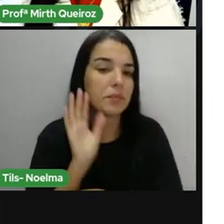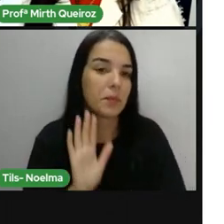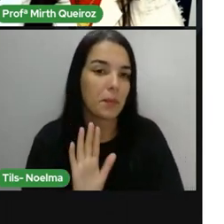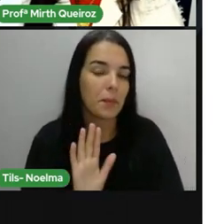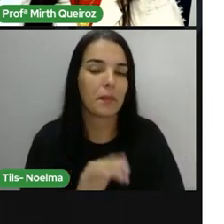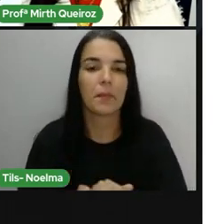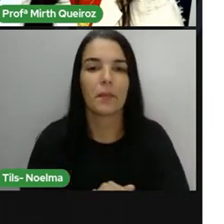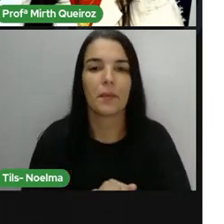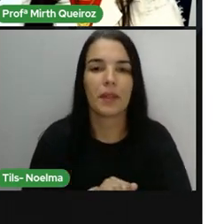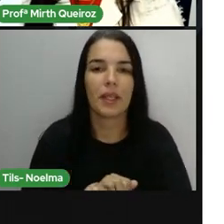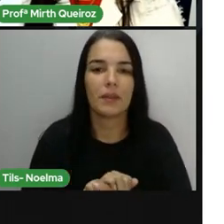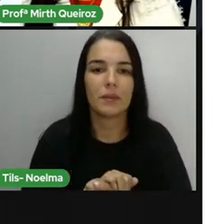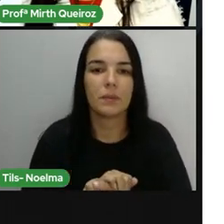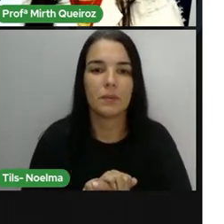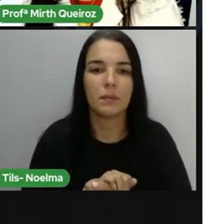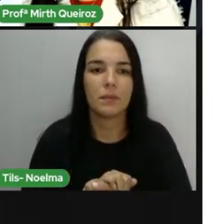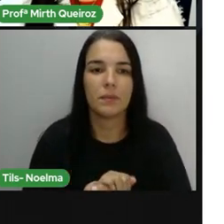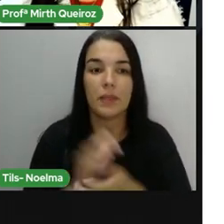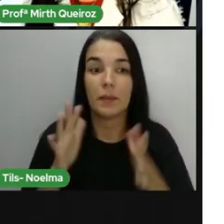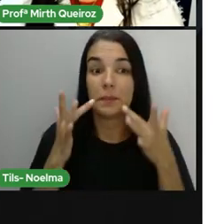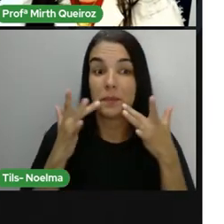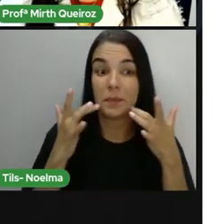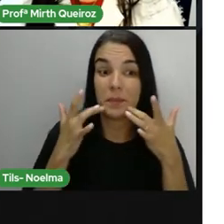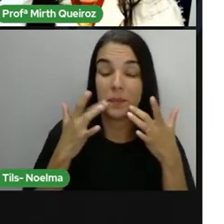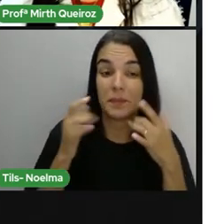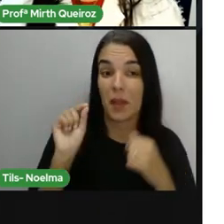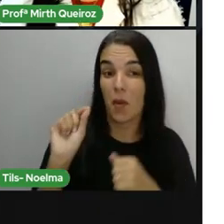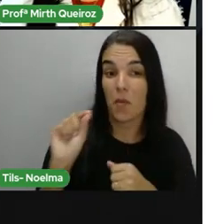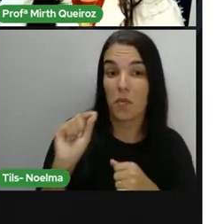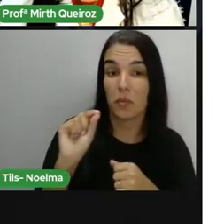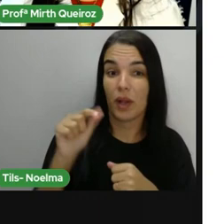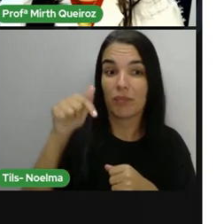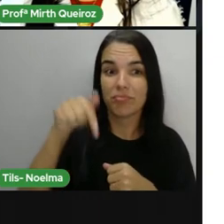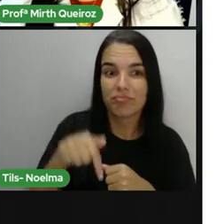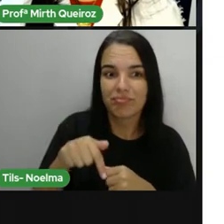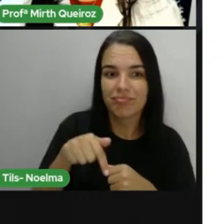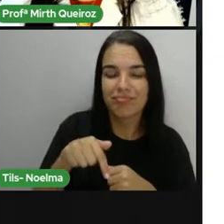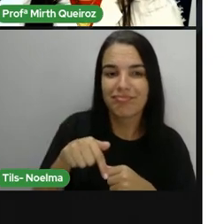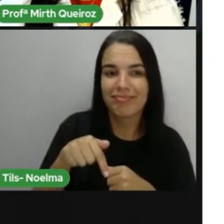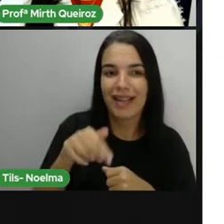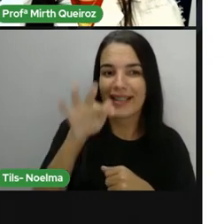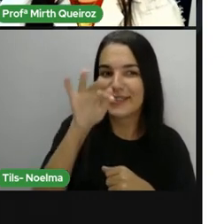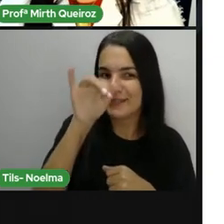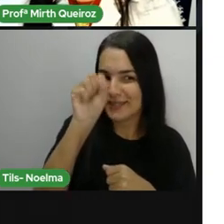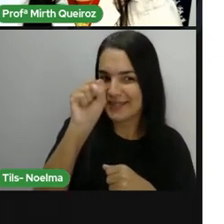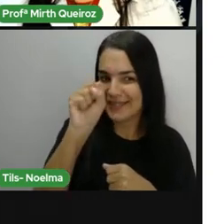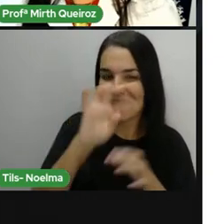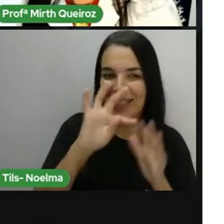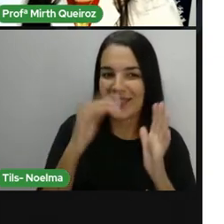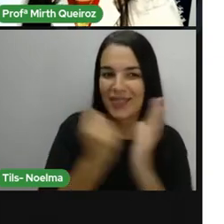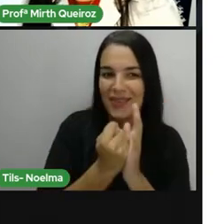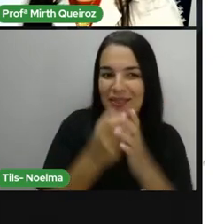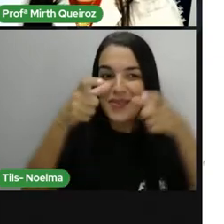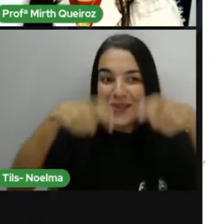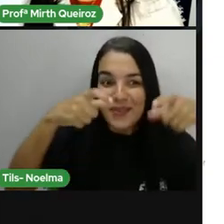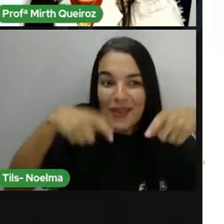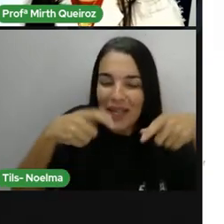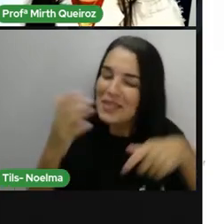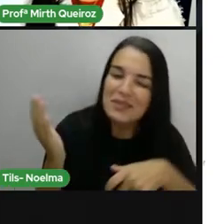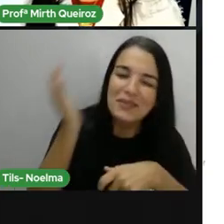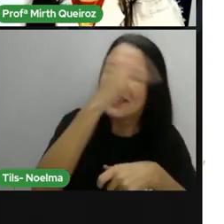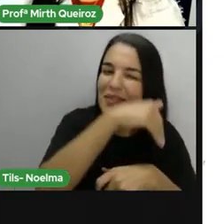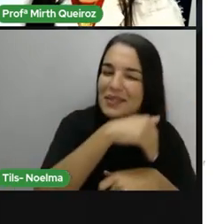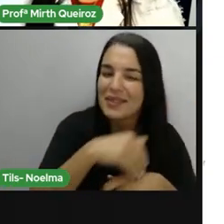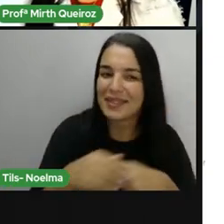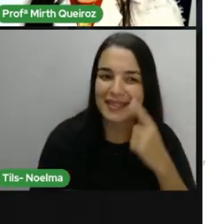iremos apresentar para vocês aqui o patrimônio cultural de Feira de Santana. Vamos lá aprender